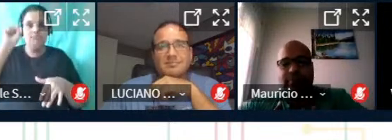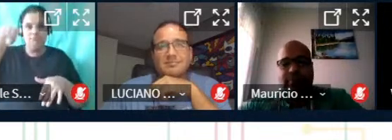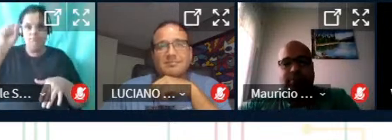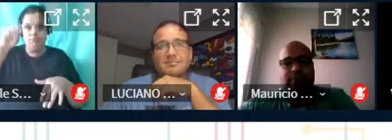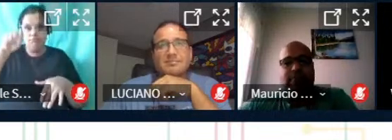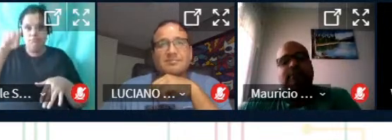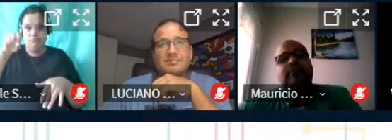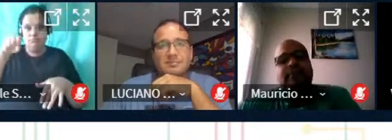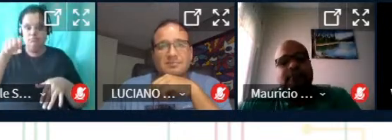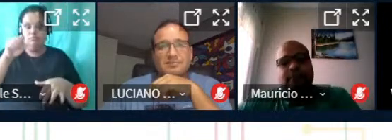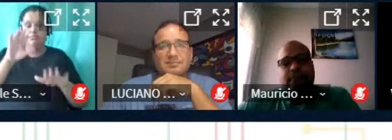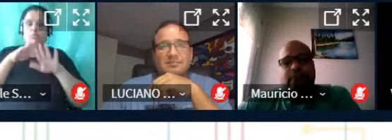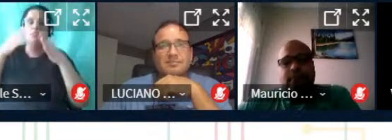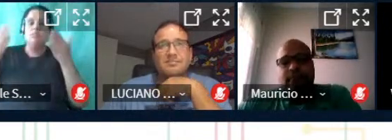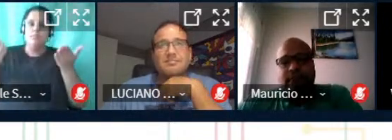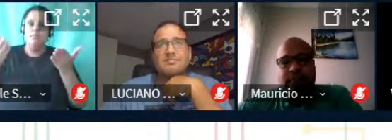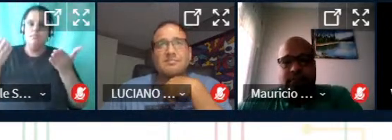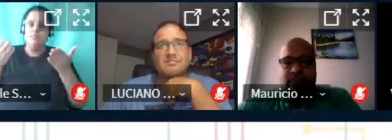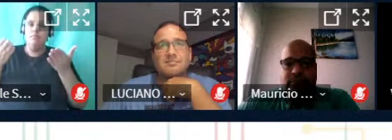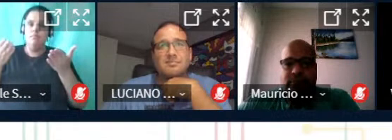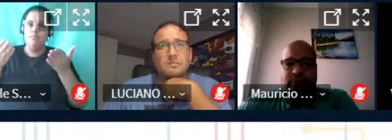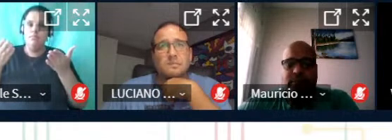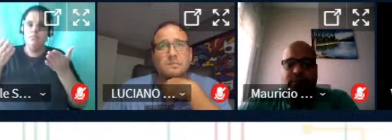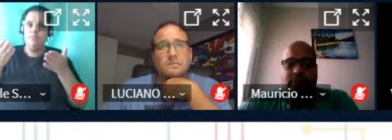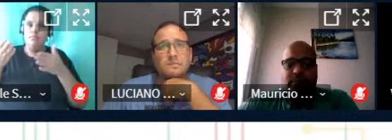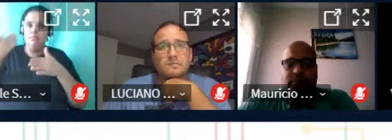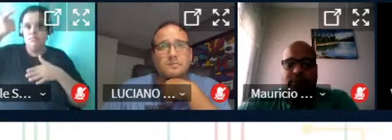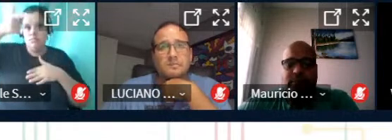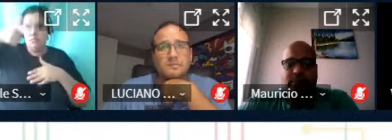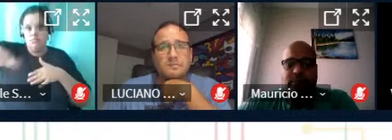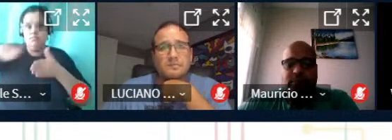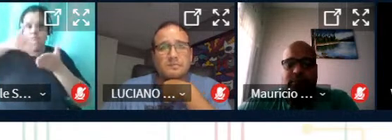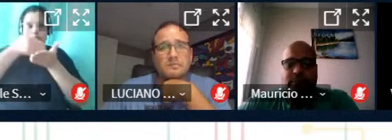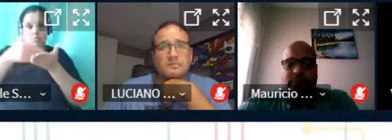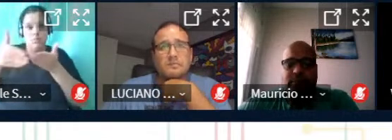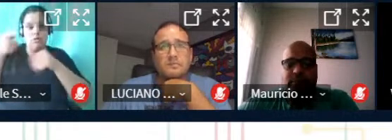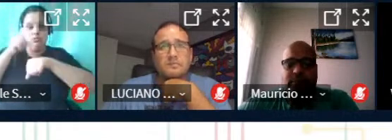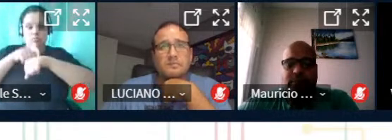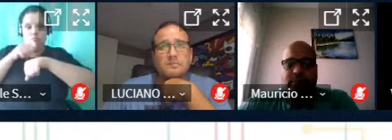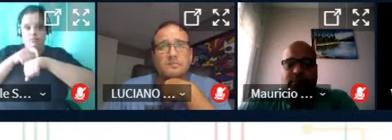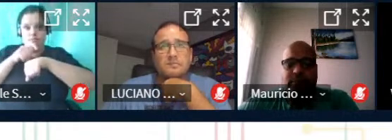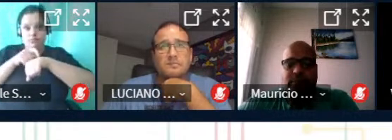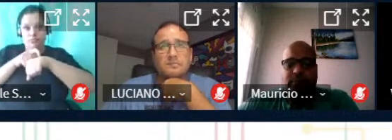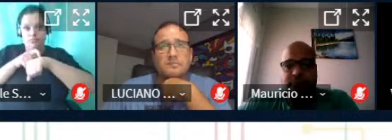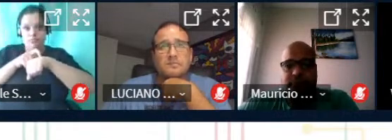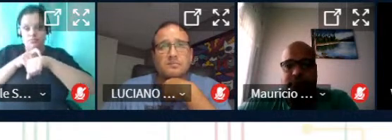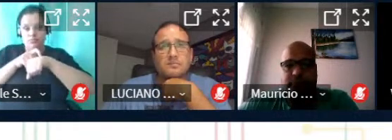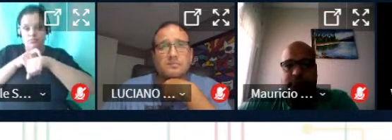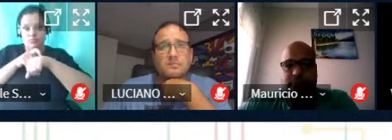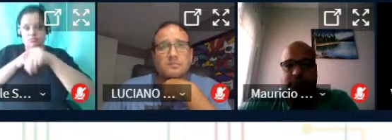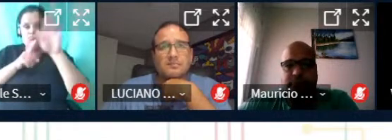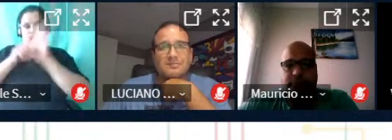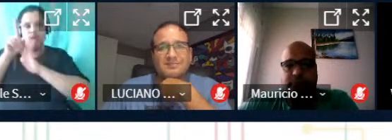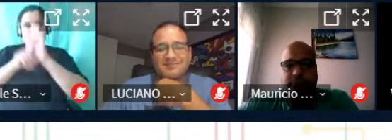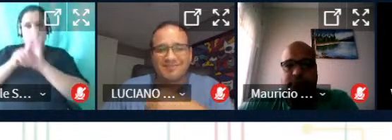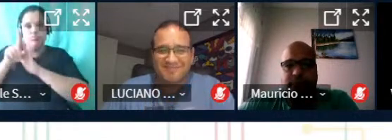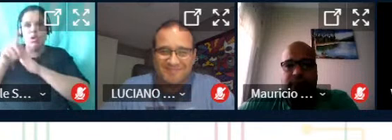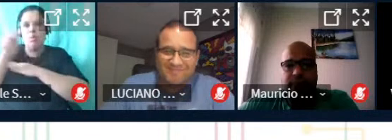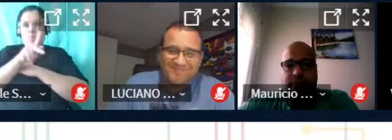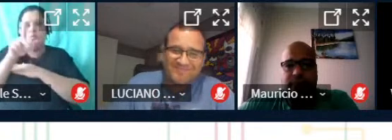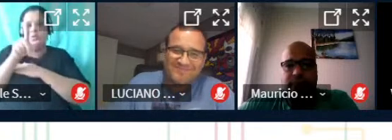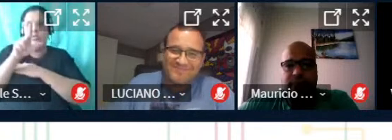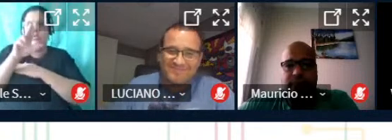então vou novamente dar início a esse momento através dos questionamentos do professor Luciano